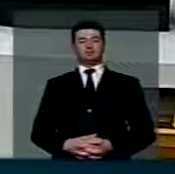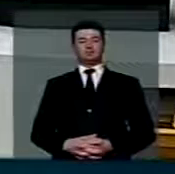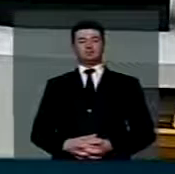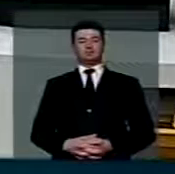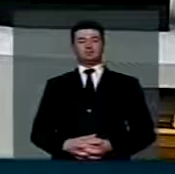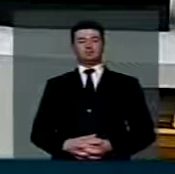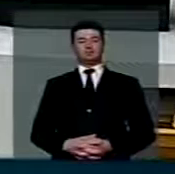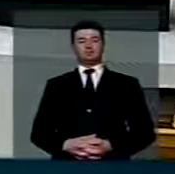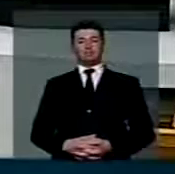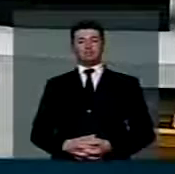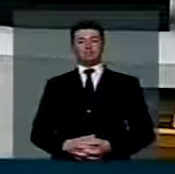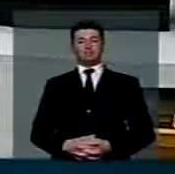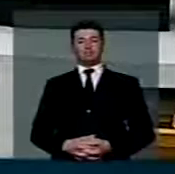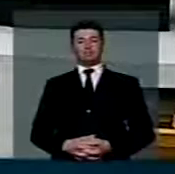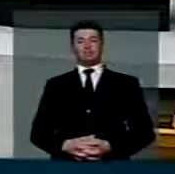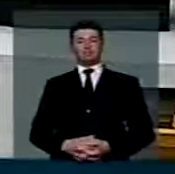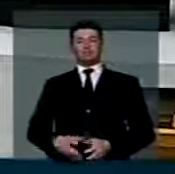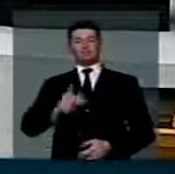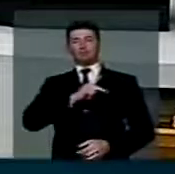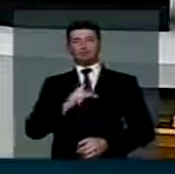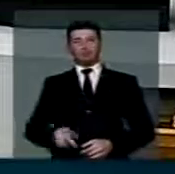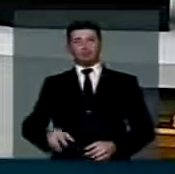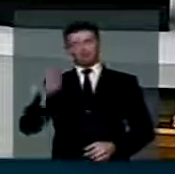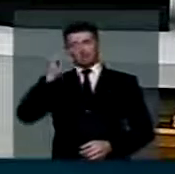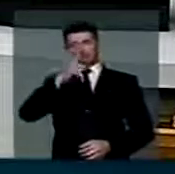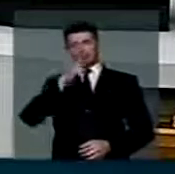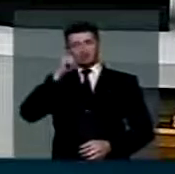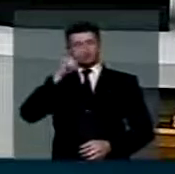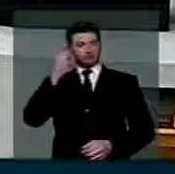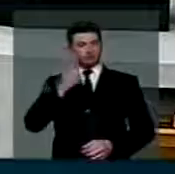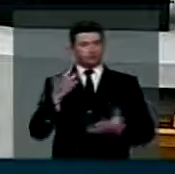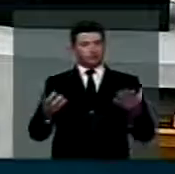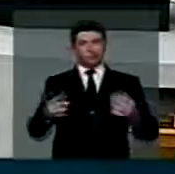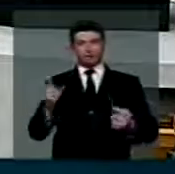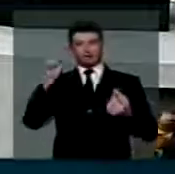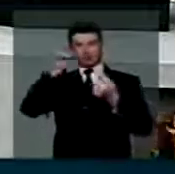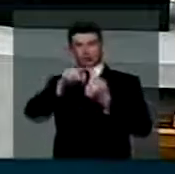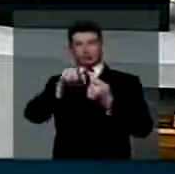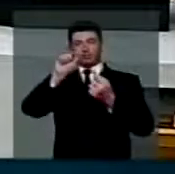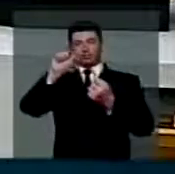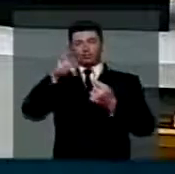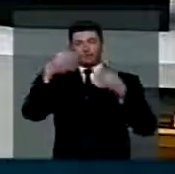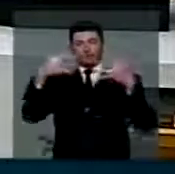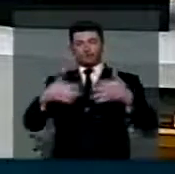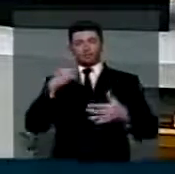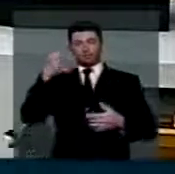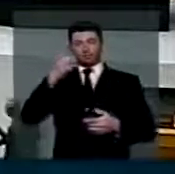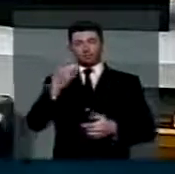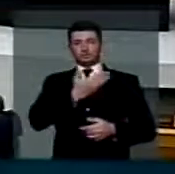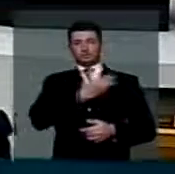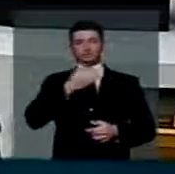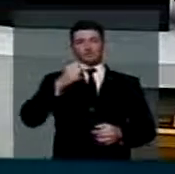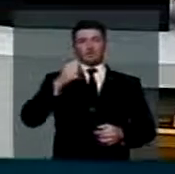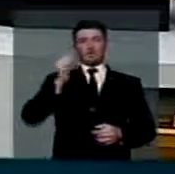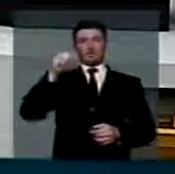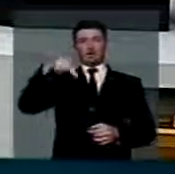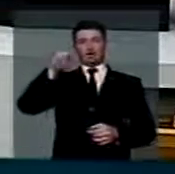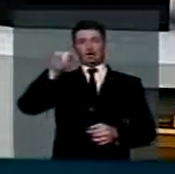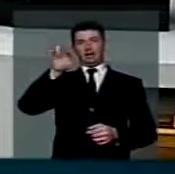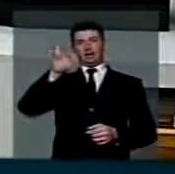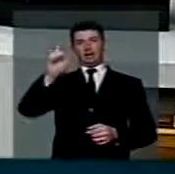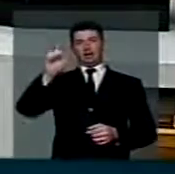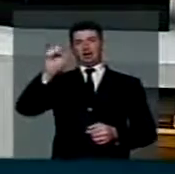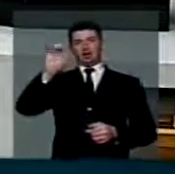Senhor presidente, senhoras e senhores deputados, na linha daquilo que foi explanado pelo deputado Akira Otsubo,